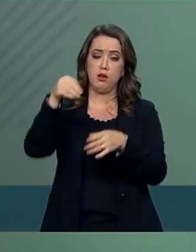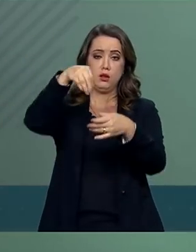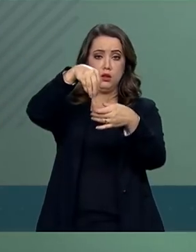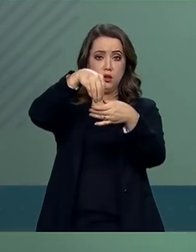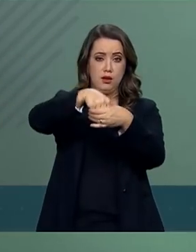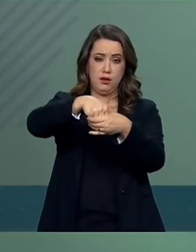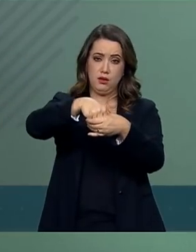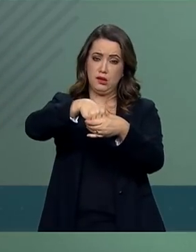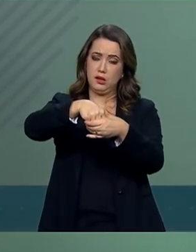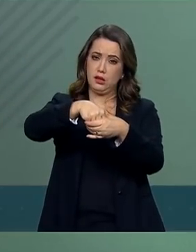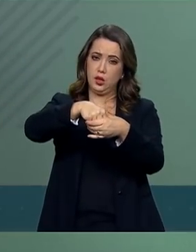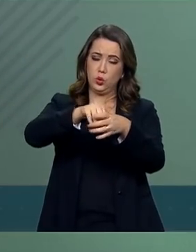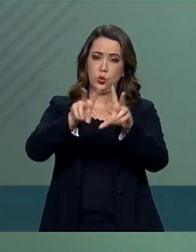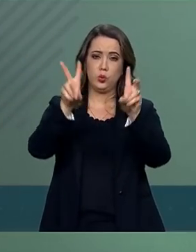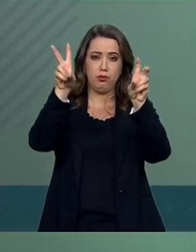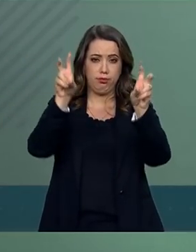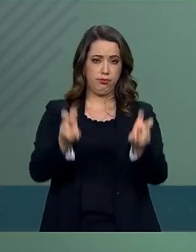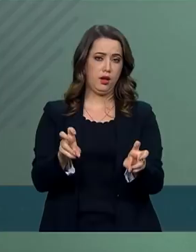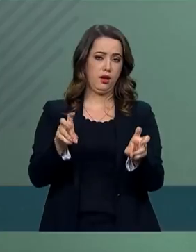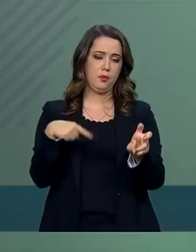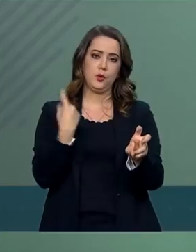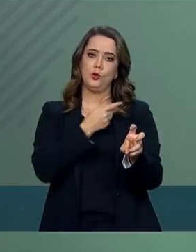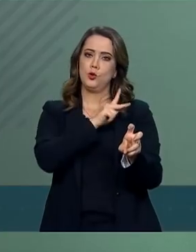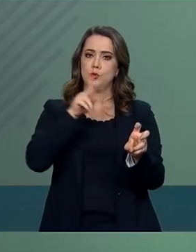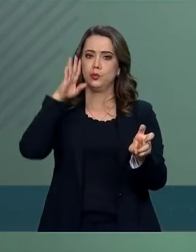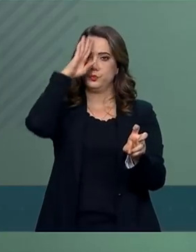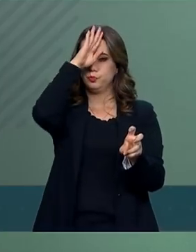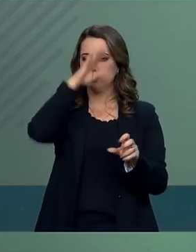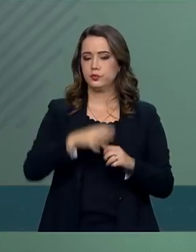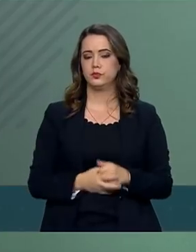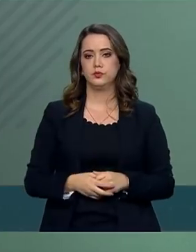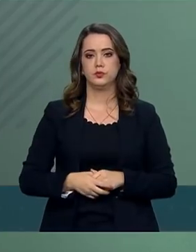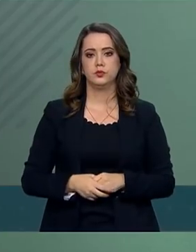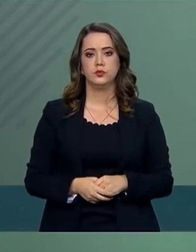da pasta de temas do nosso presidente da República.